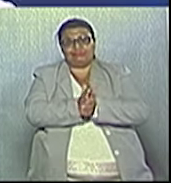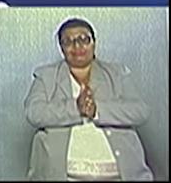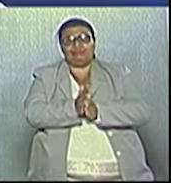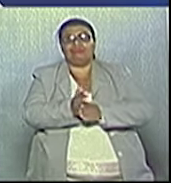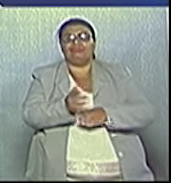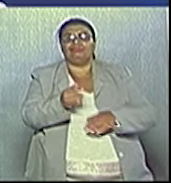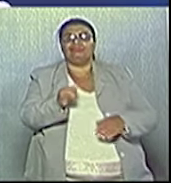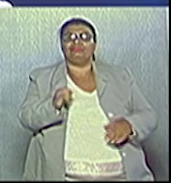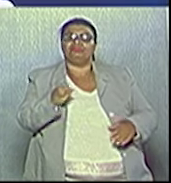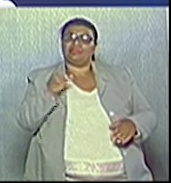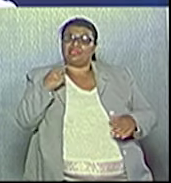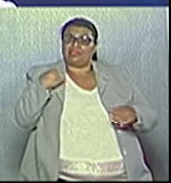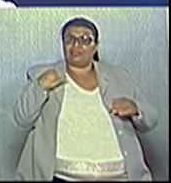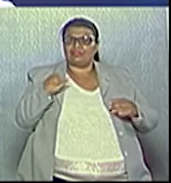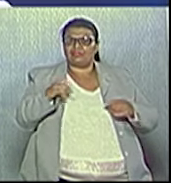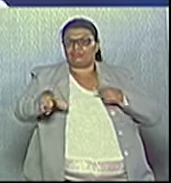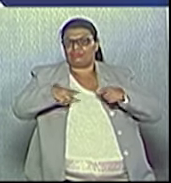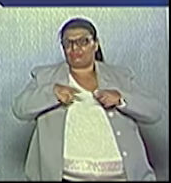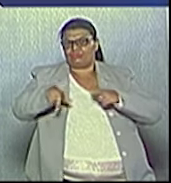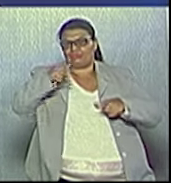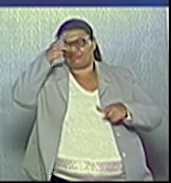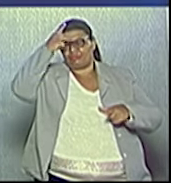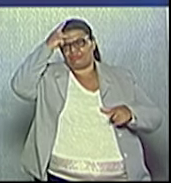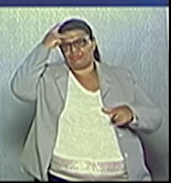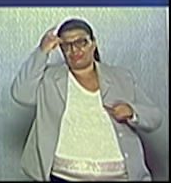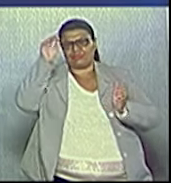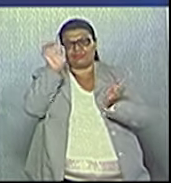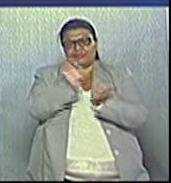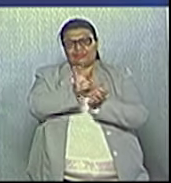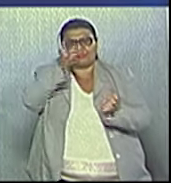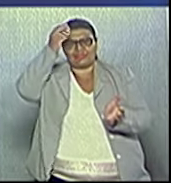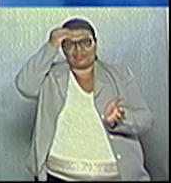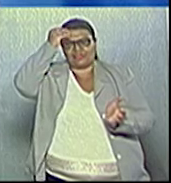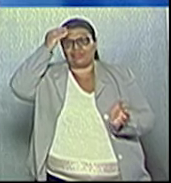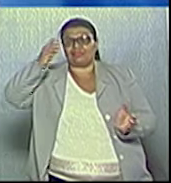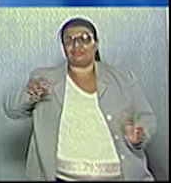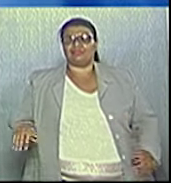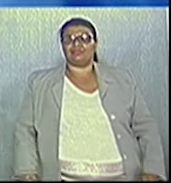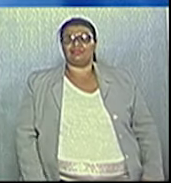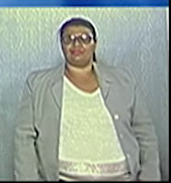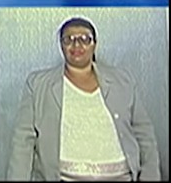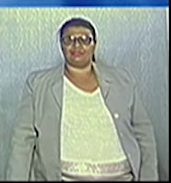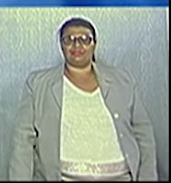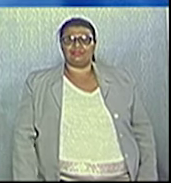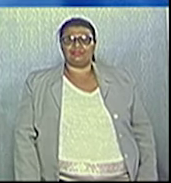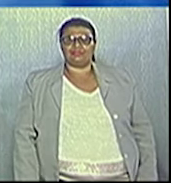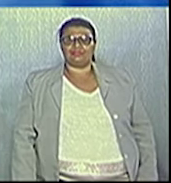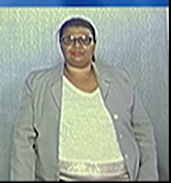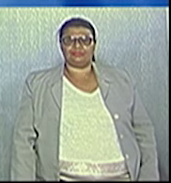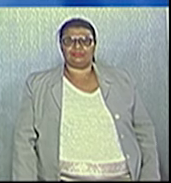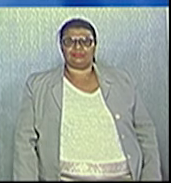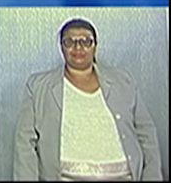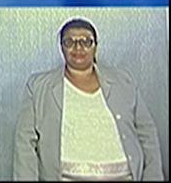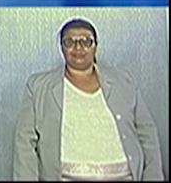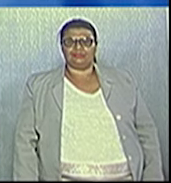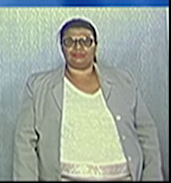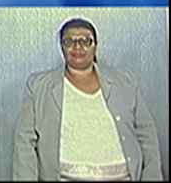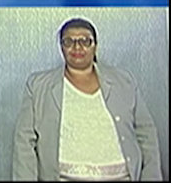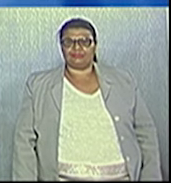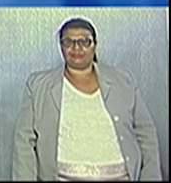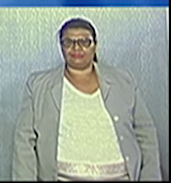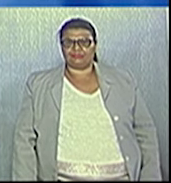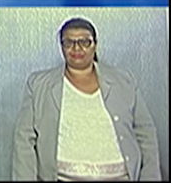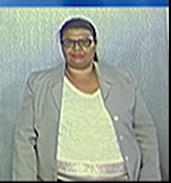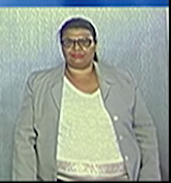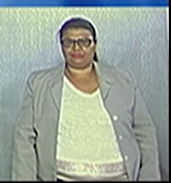Isso é não trabalhar pela população. Isso é esquecer do jacareense. Obrigado, candidata. E assim termina o segundo bloco do